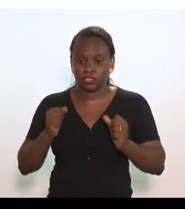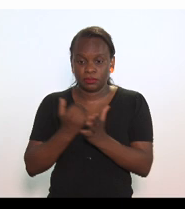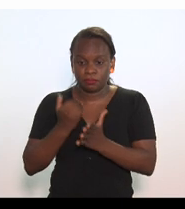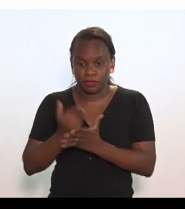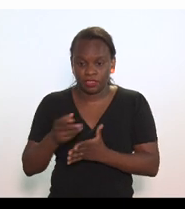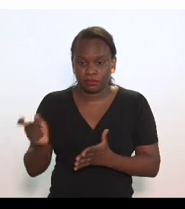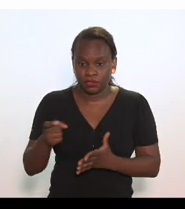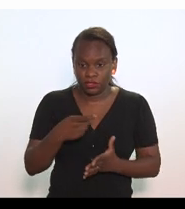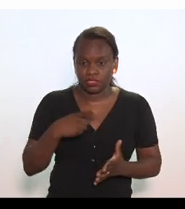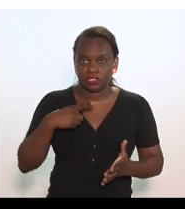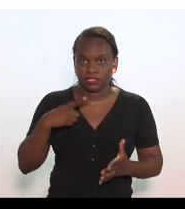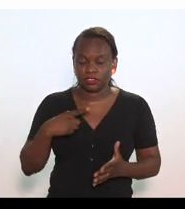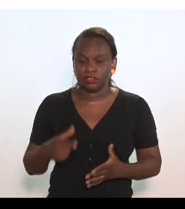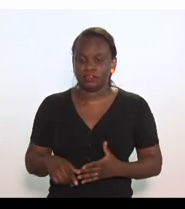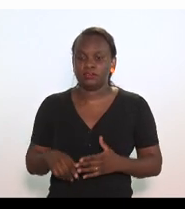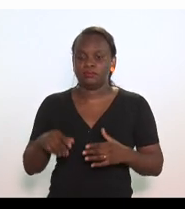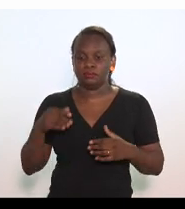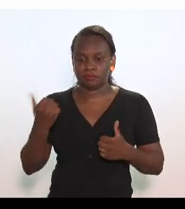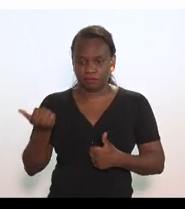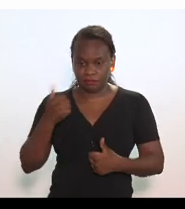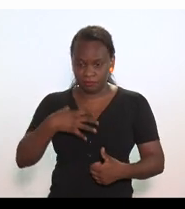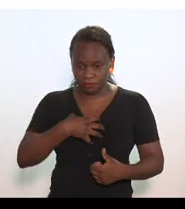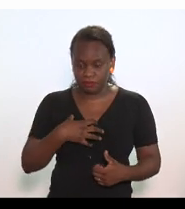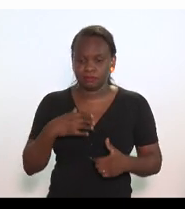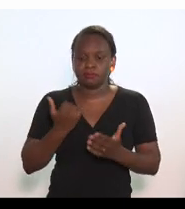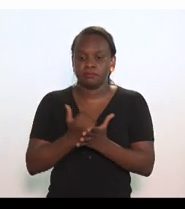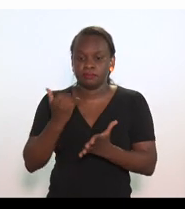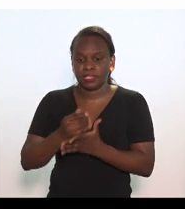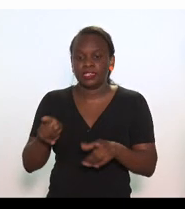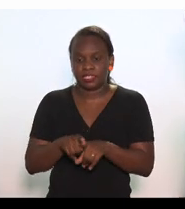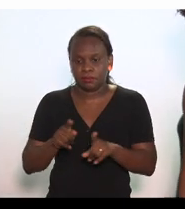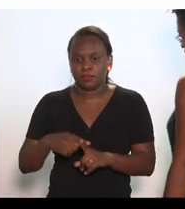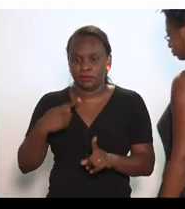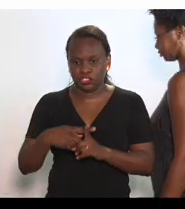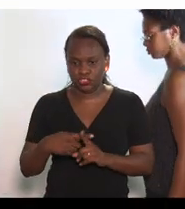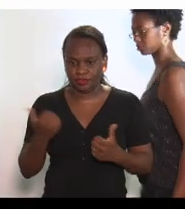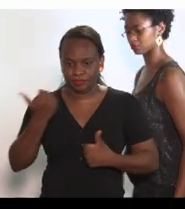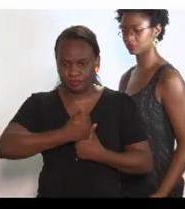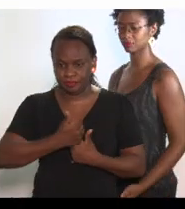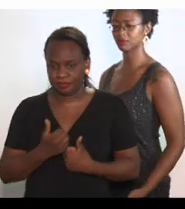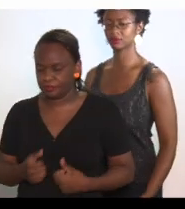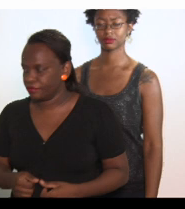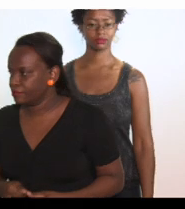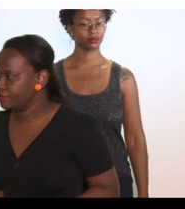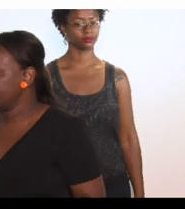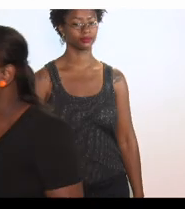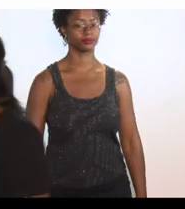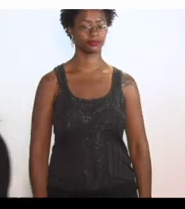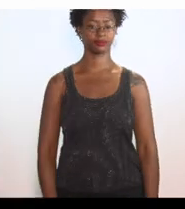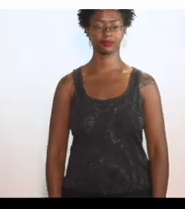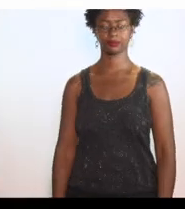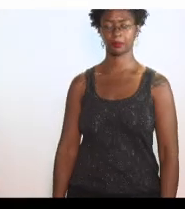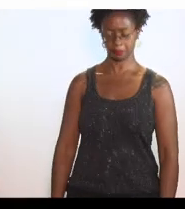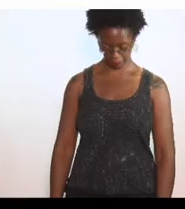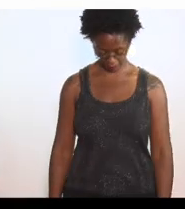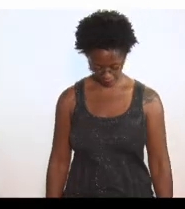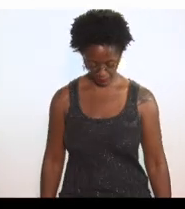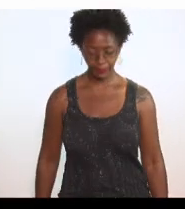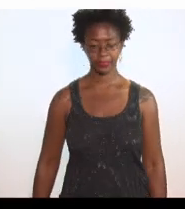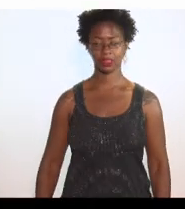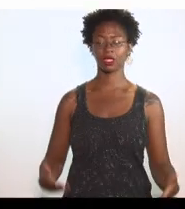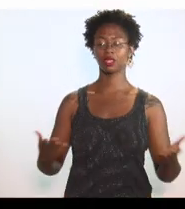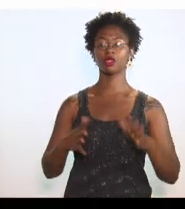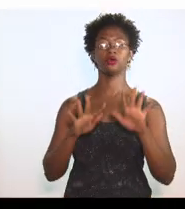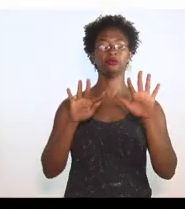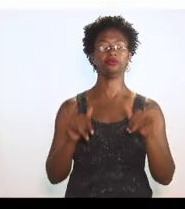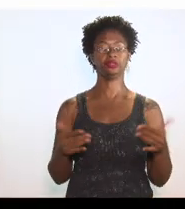na indústria de moagem, o impacto no restante da cadeia também é positivo. E aí, para finalizar, deputado, entrar